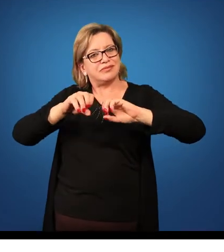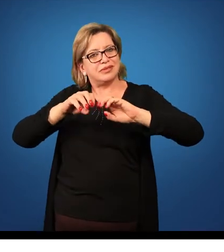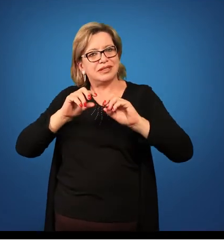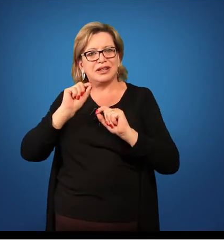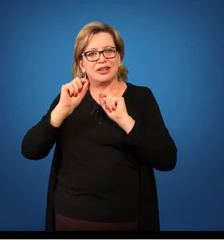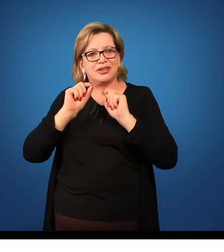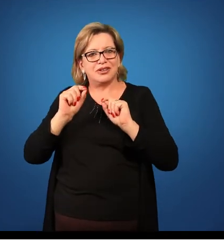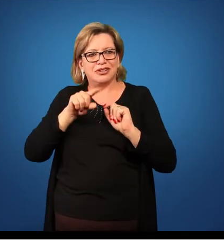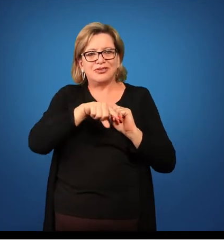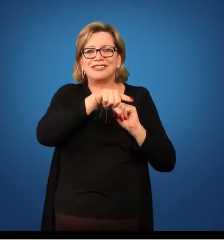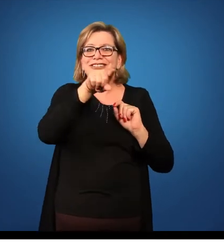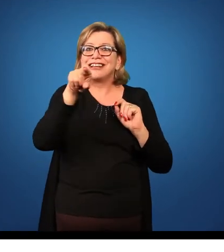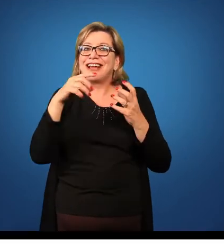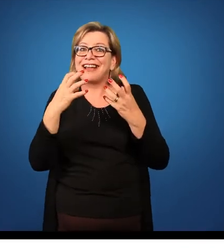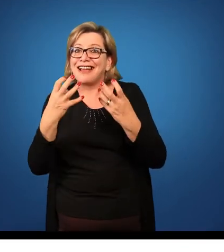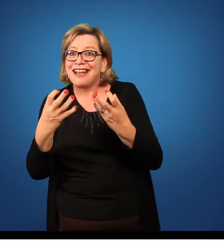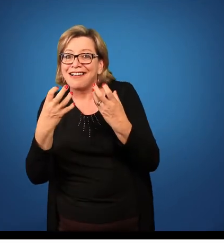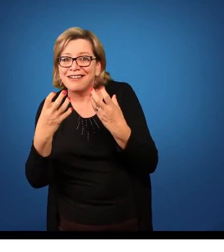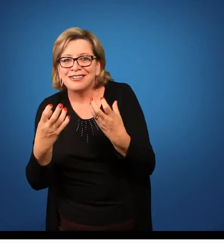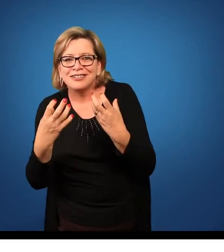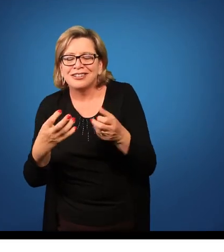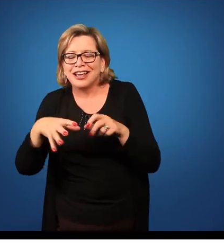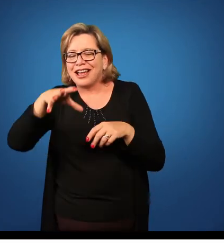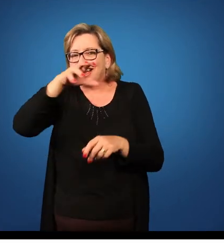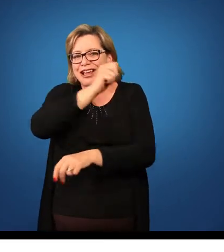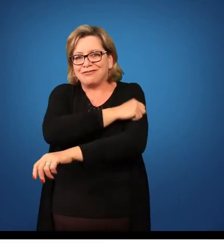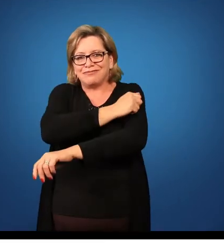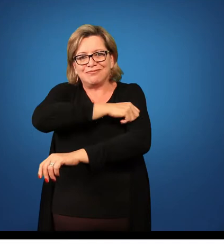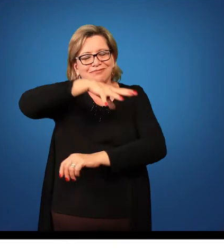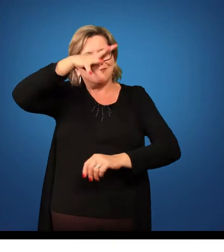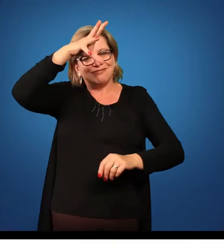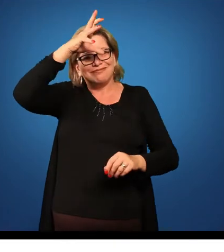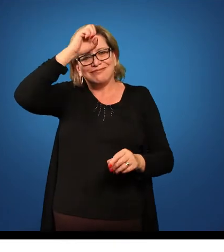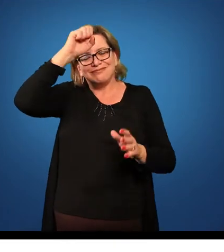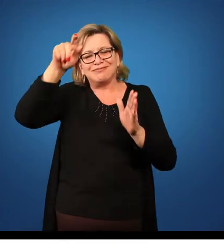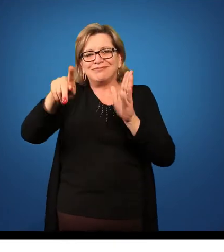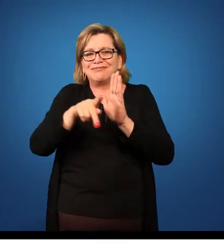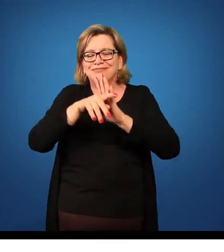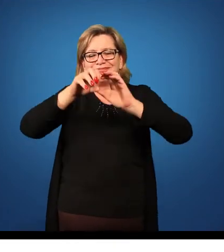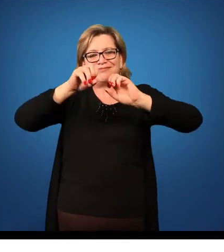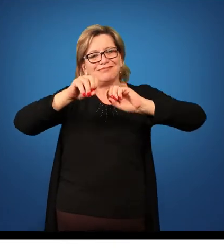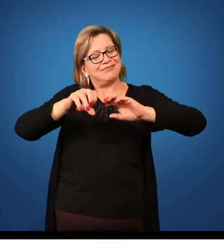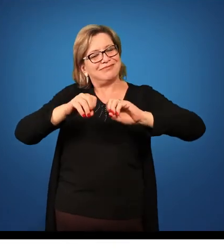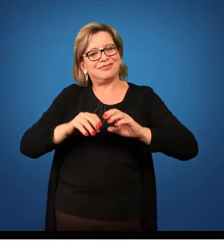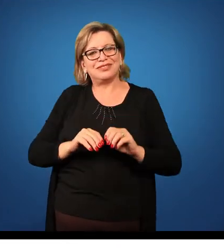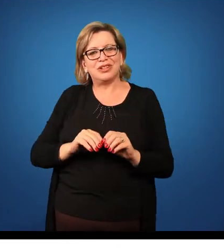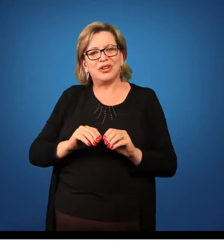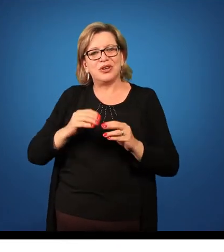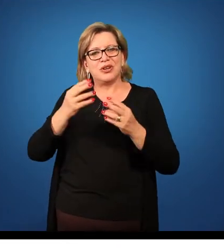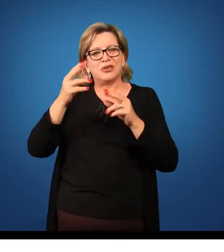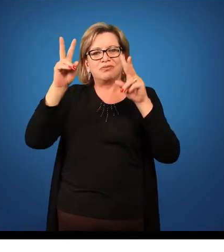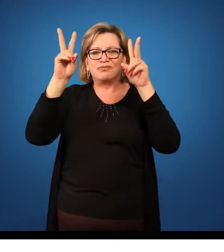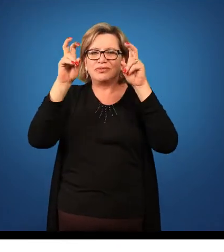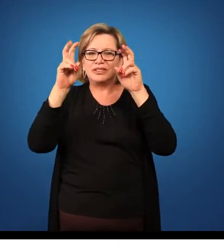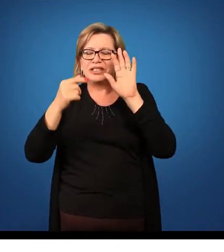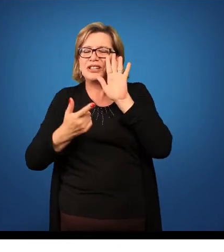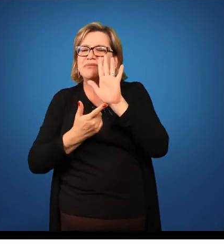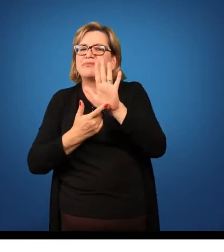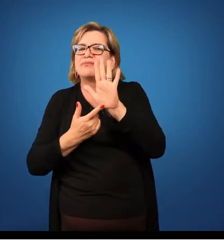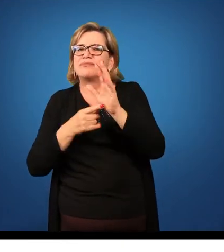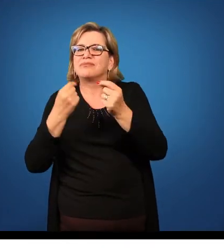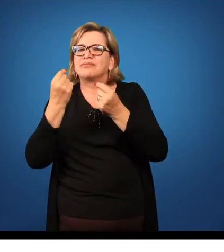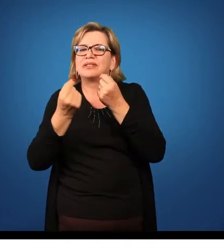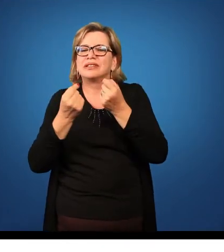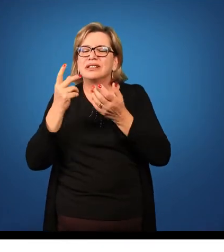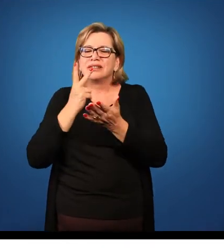dia, o que você espera que os alunos aprendam sobre aquela aula. Então, quais conteúdos, modelos que você